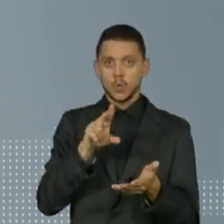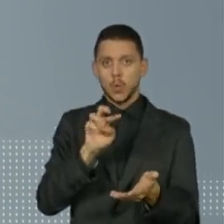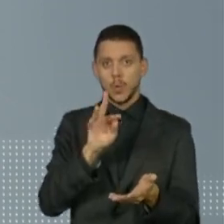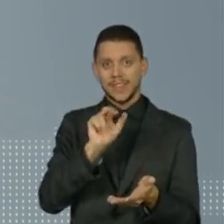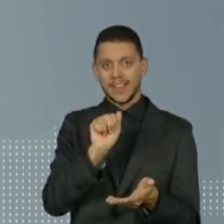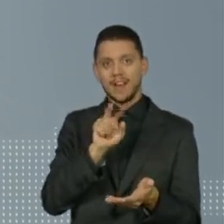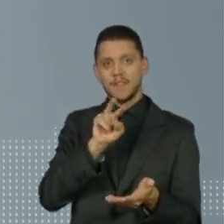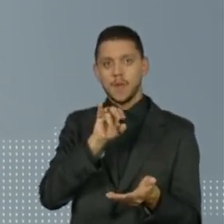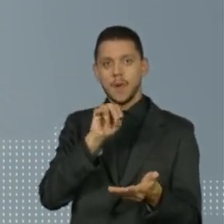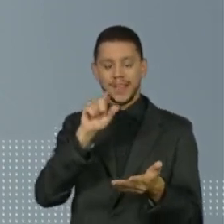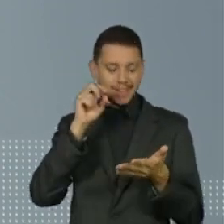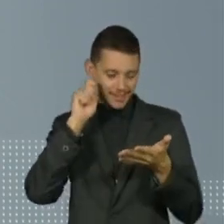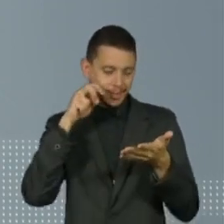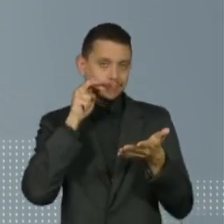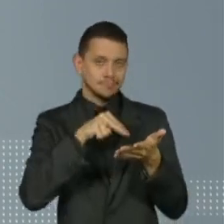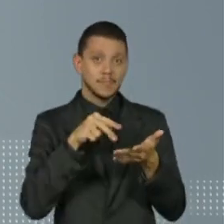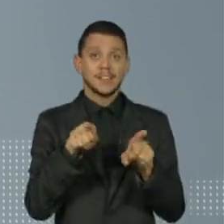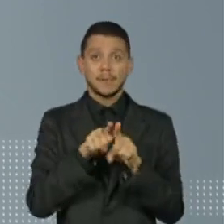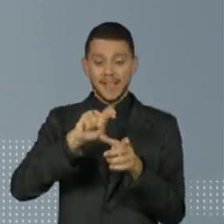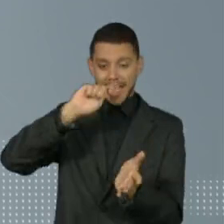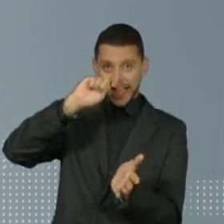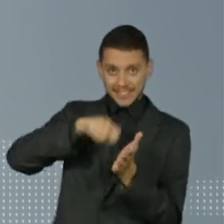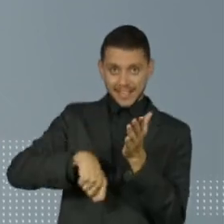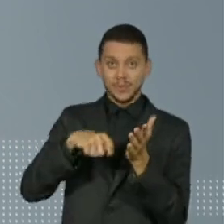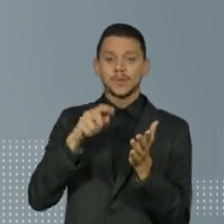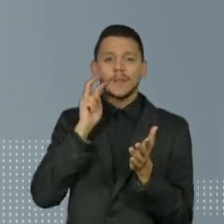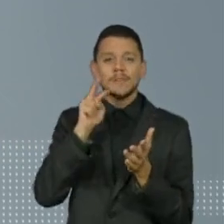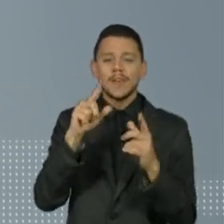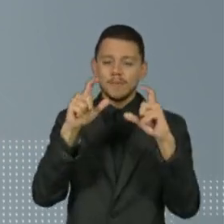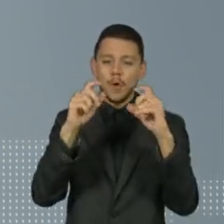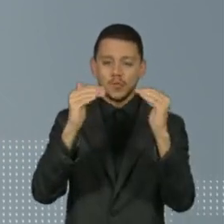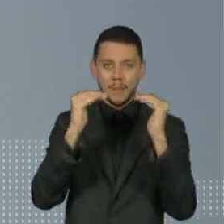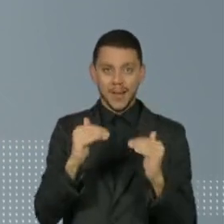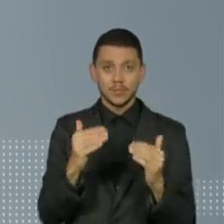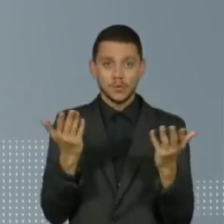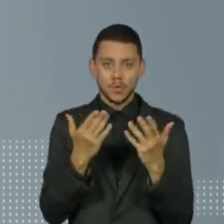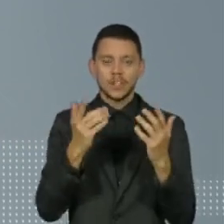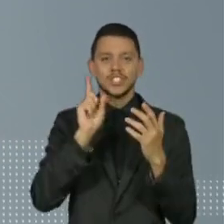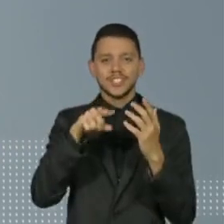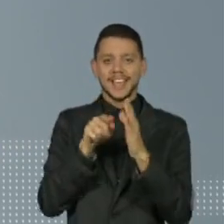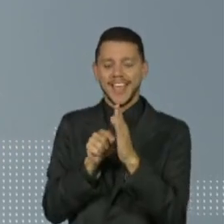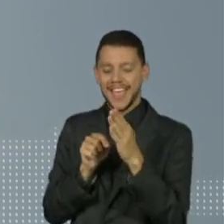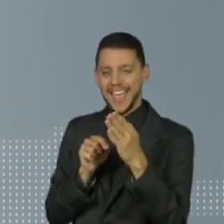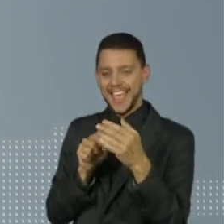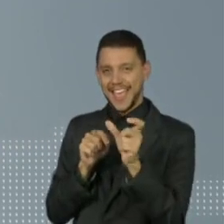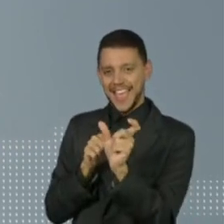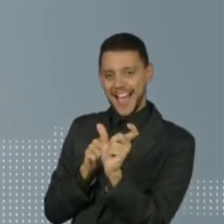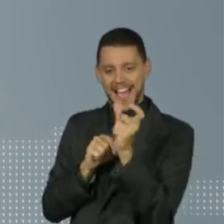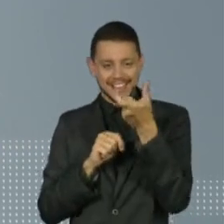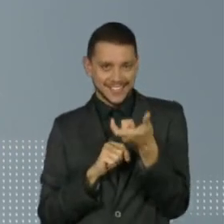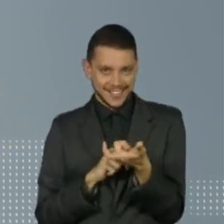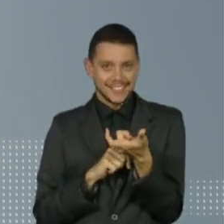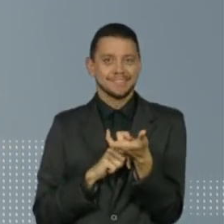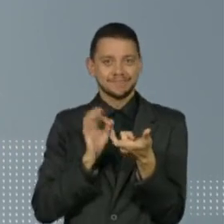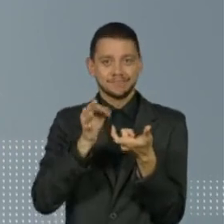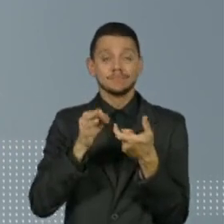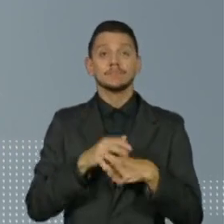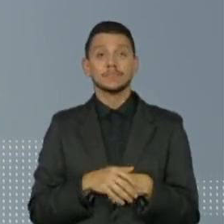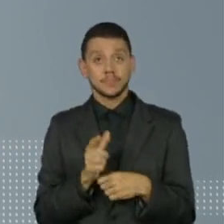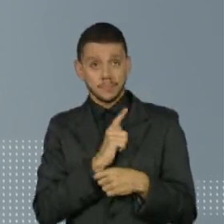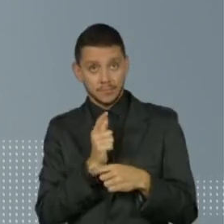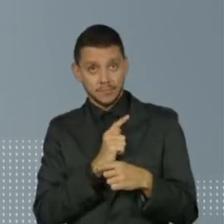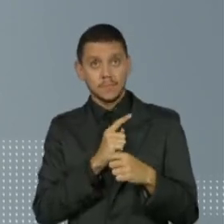A assinatura do condutor também ficará logo abaixo da foto. Hoje, ela fica atrás do documento. Um quadro com desenhos de veículos ainda será